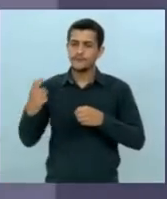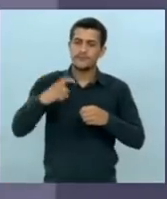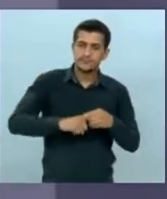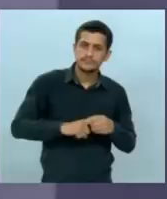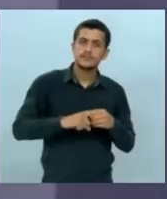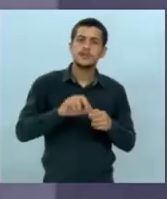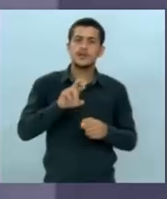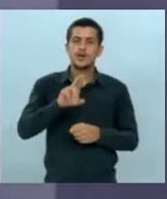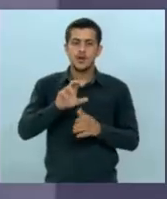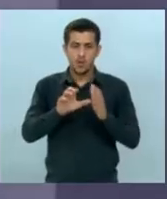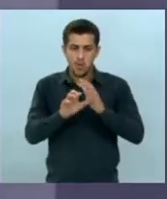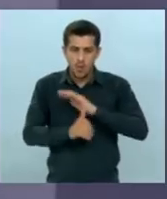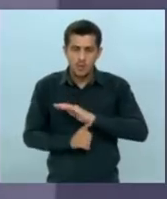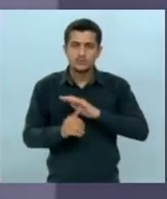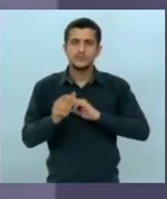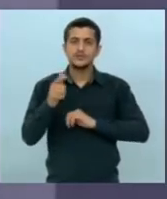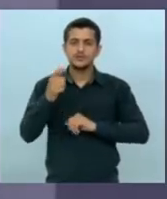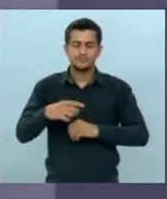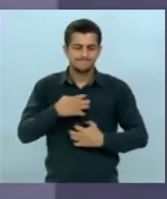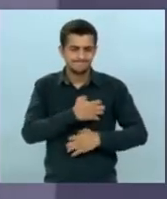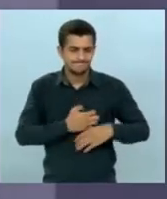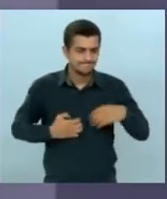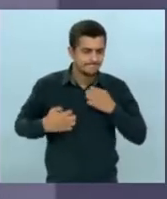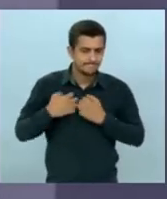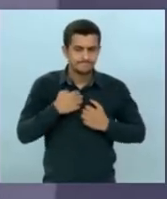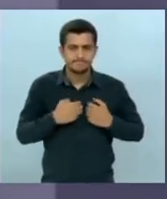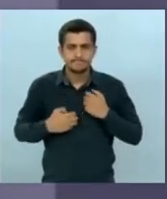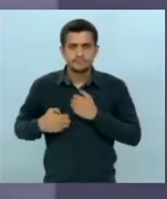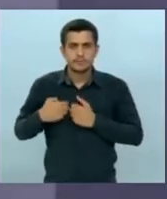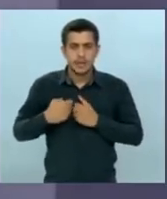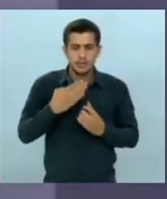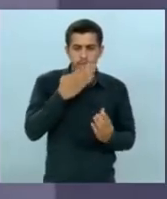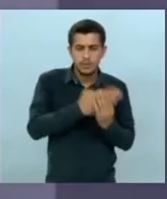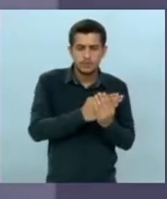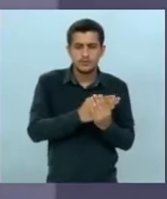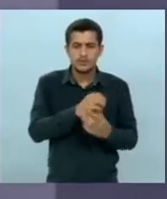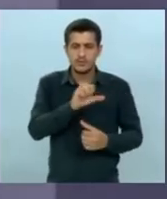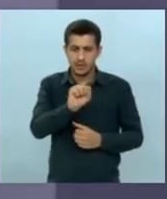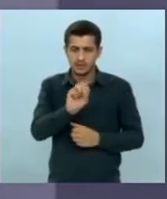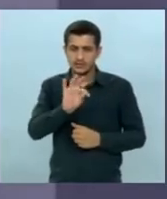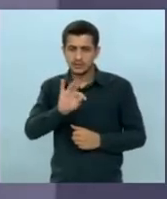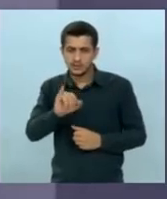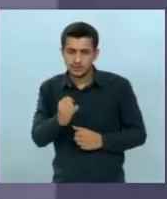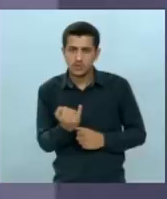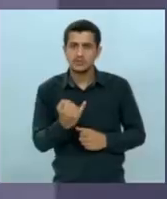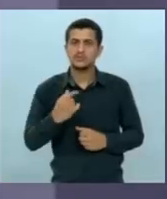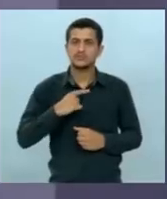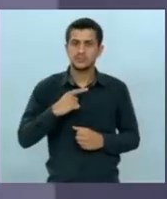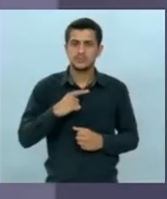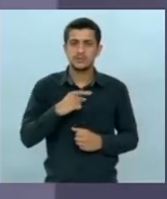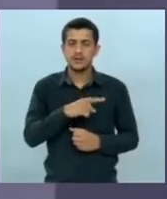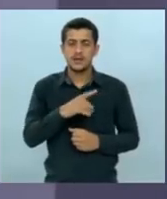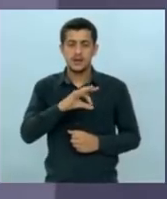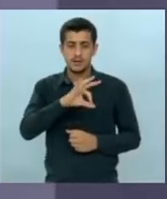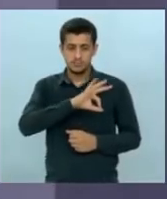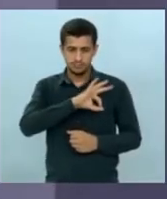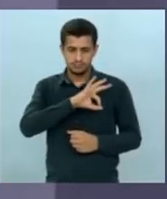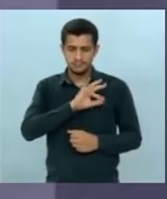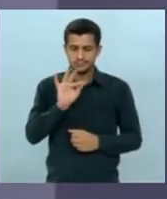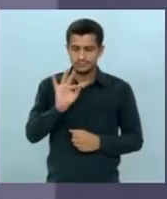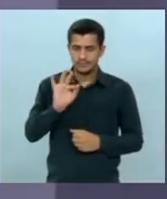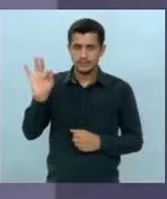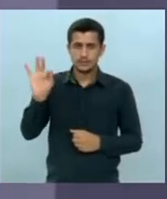que causa uma angústia os processos que continuam no CNJ no Superior Tribunal de Justiça a Polícia Federal